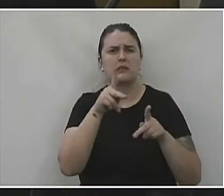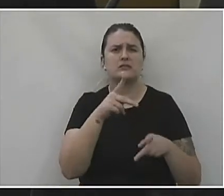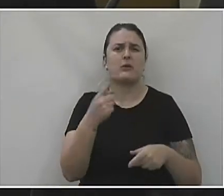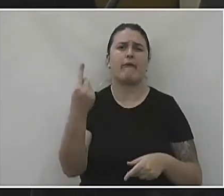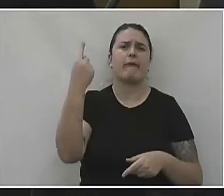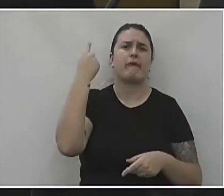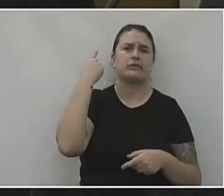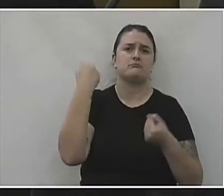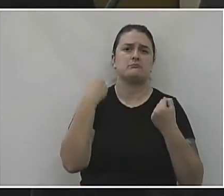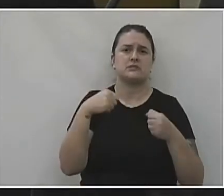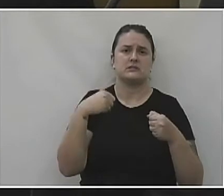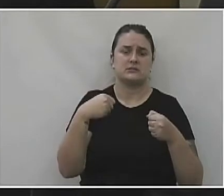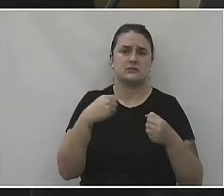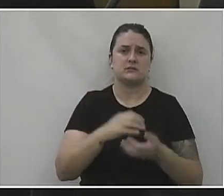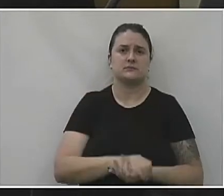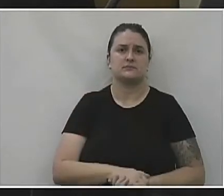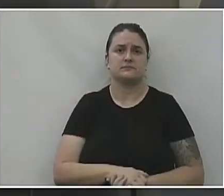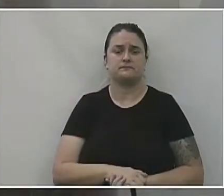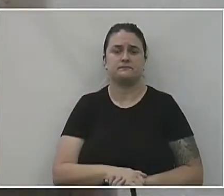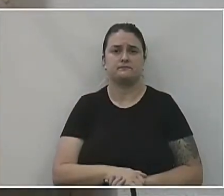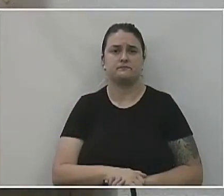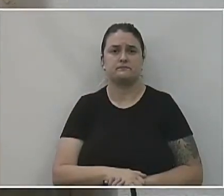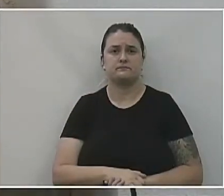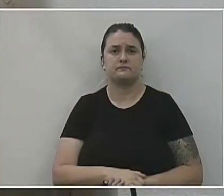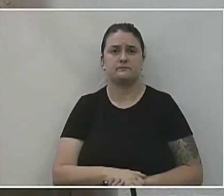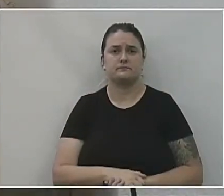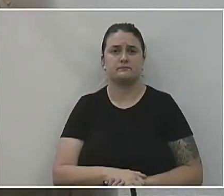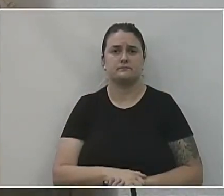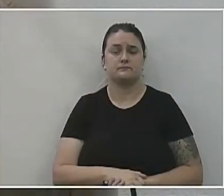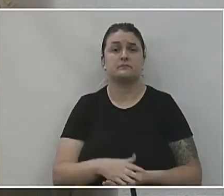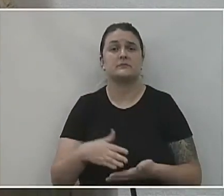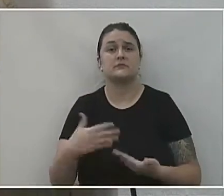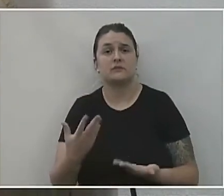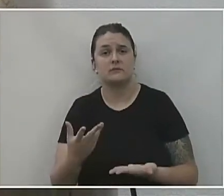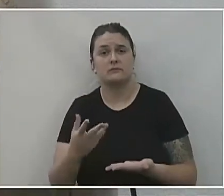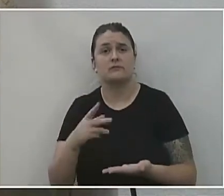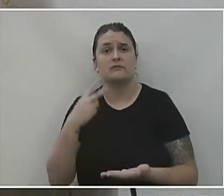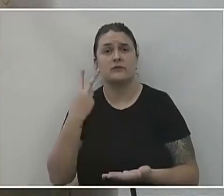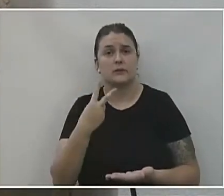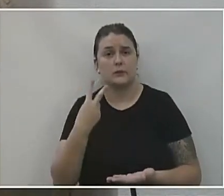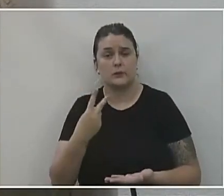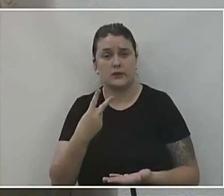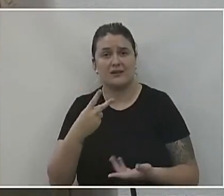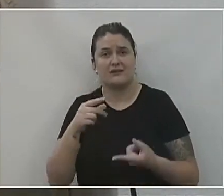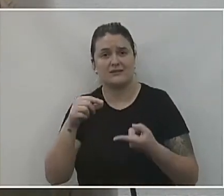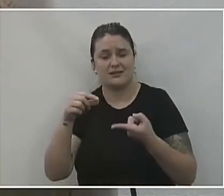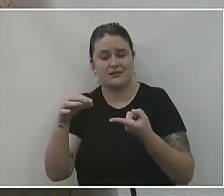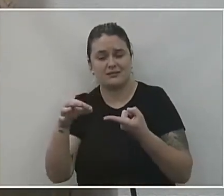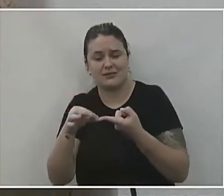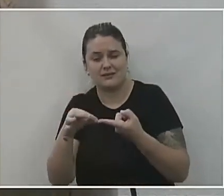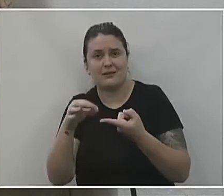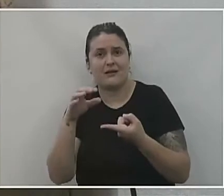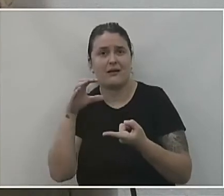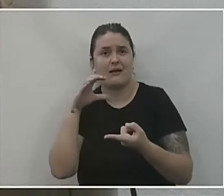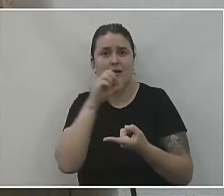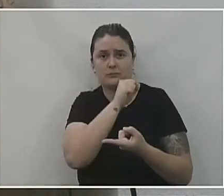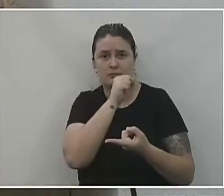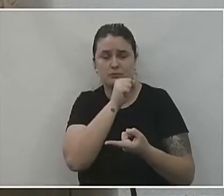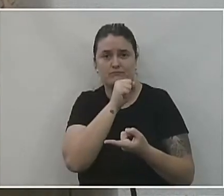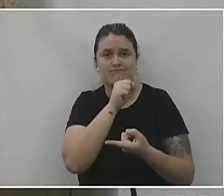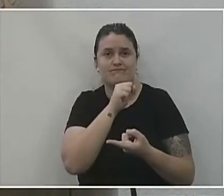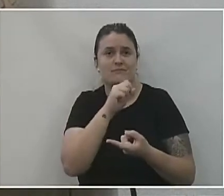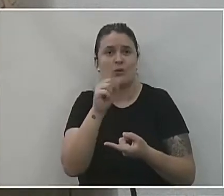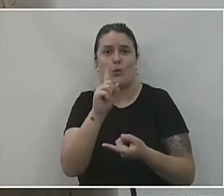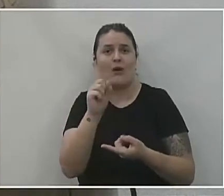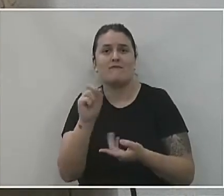atrás estava precisando. Na verdade, cara vereador, essa testagem é uma testagem rápida. Ela